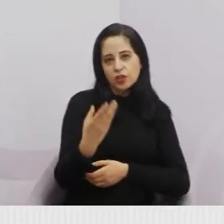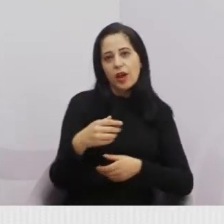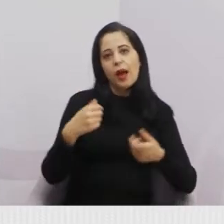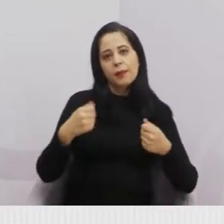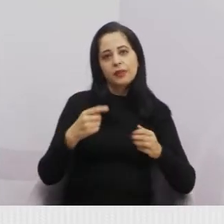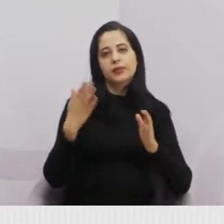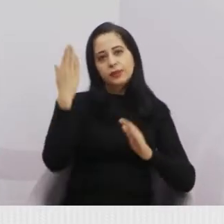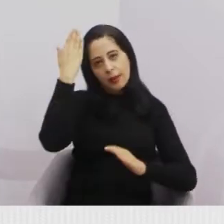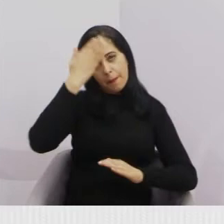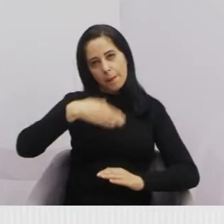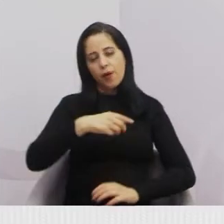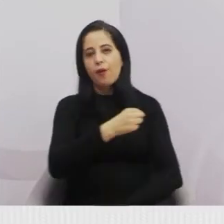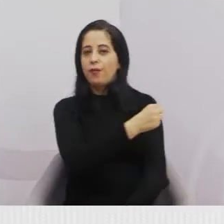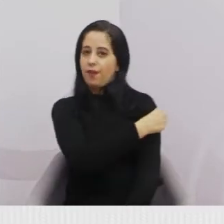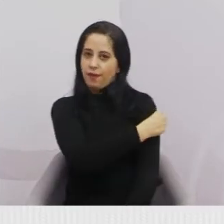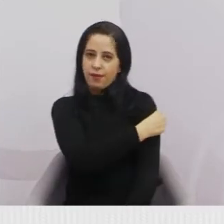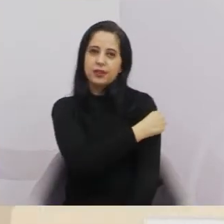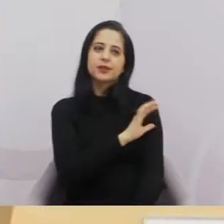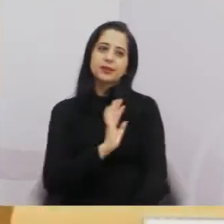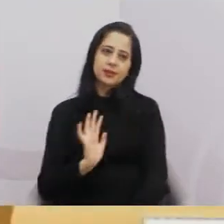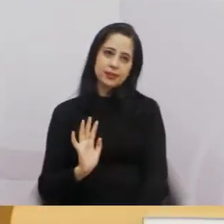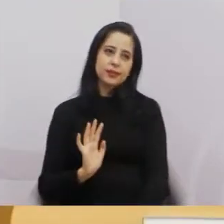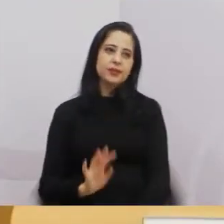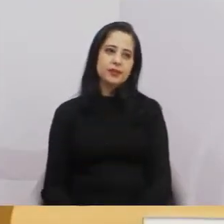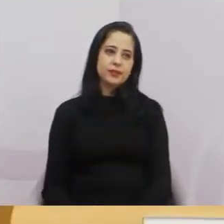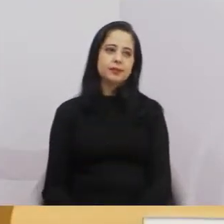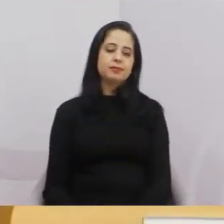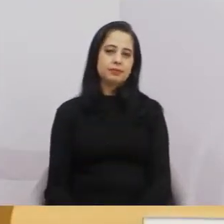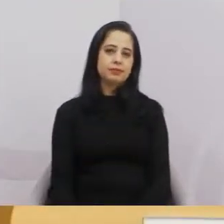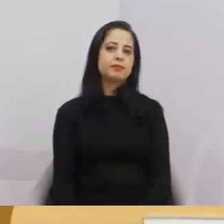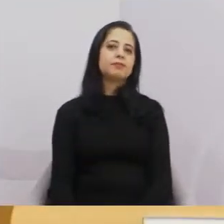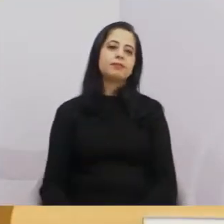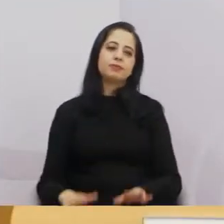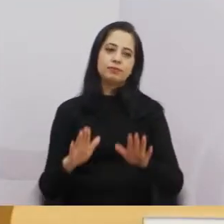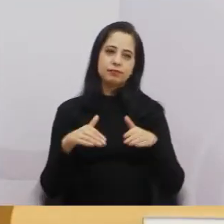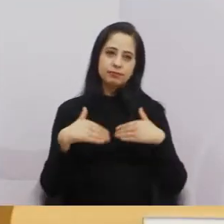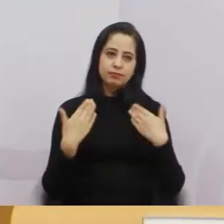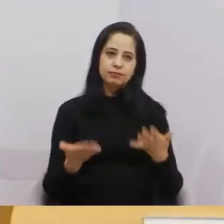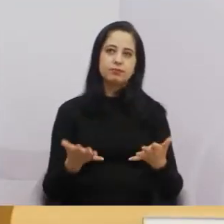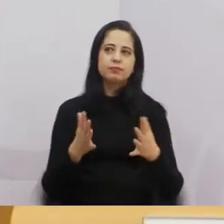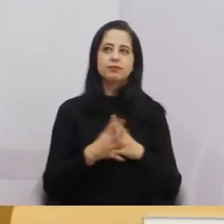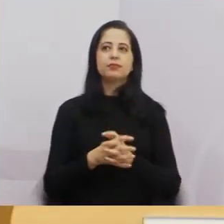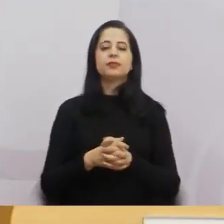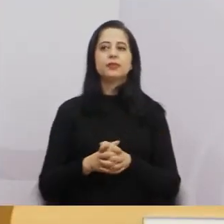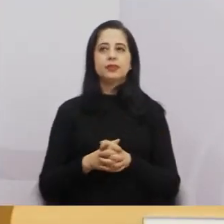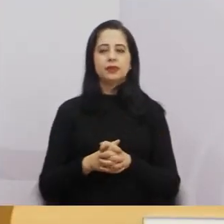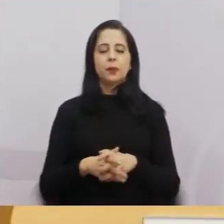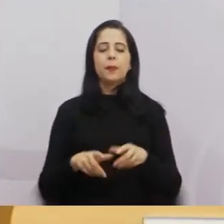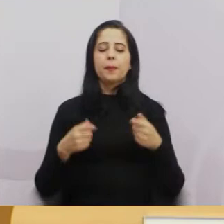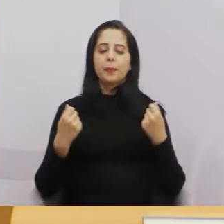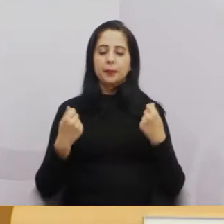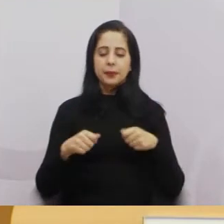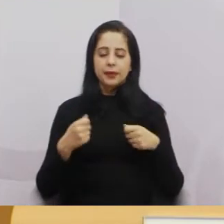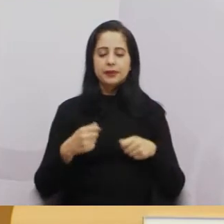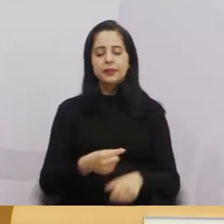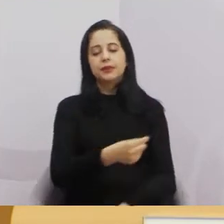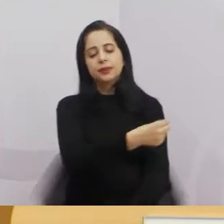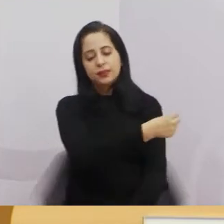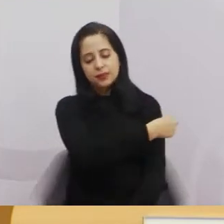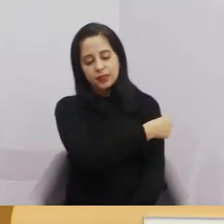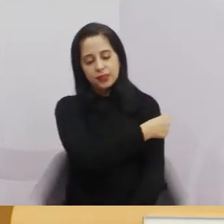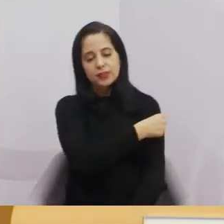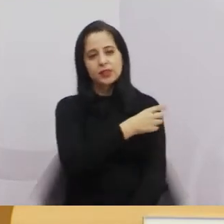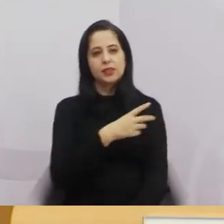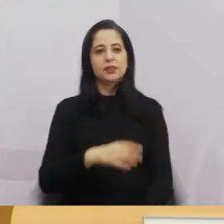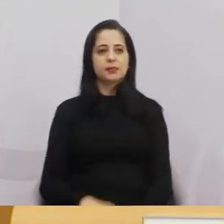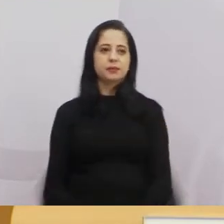não estão aceitando pessoas que não têm a vacina. Então, tem muita gente desesperada pra tomar essa primeira dose, no